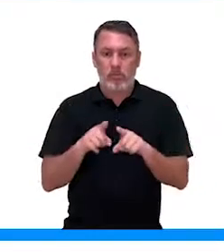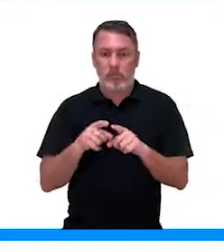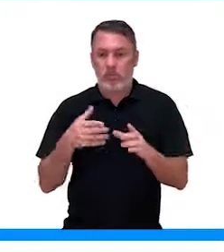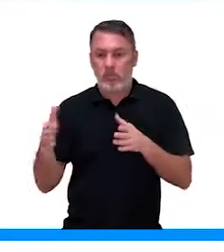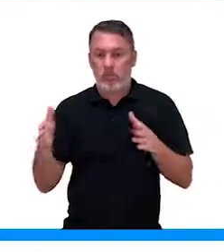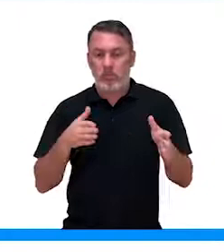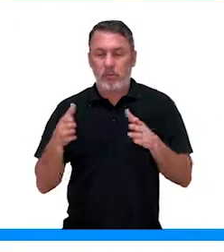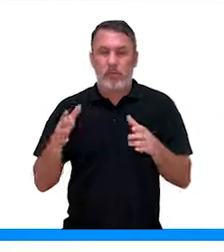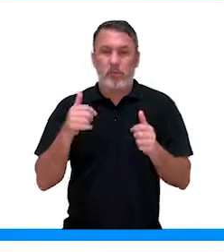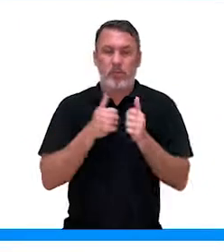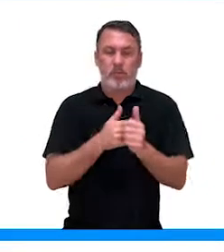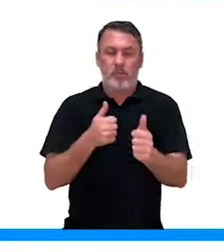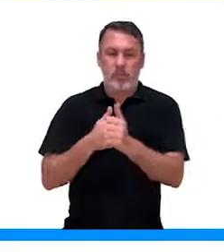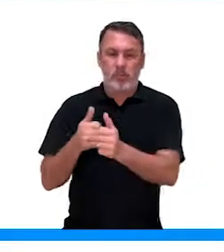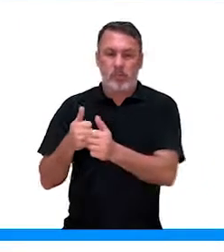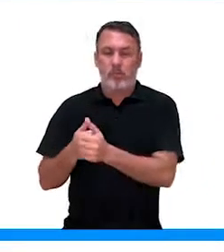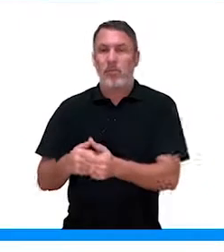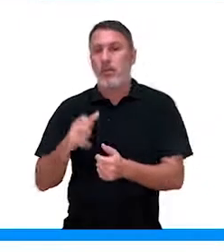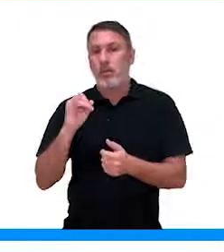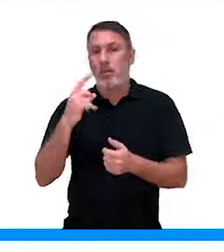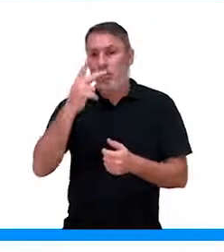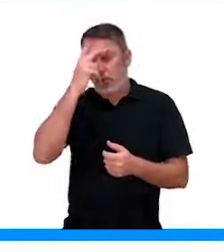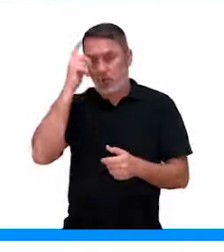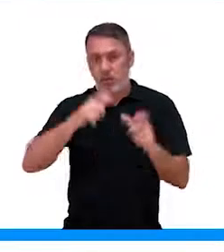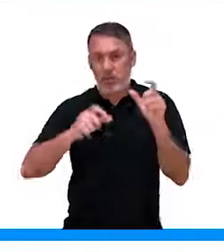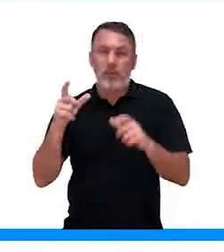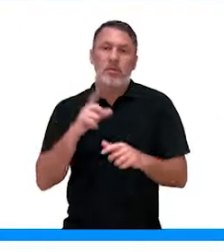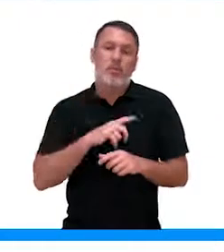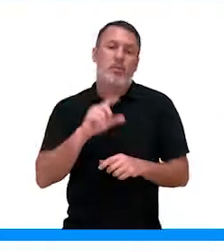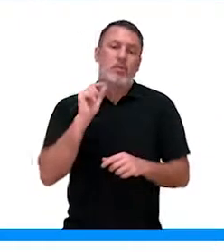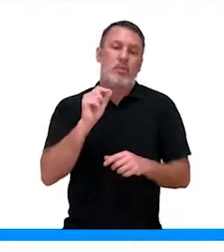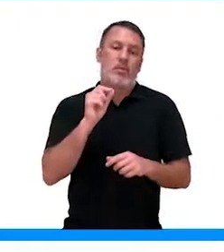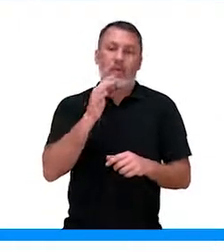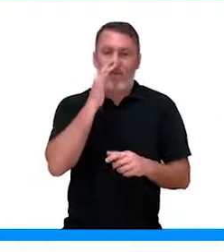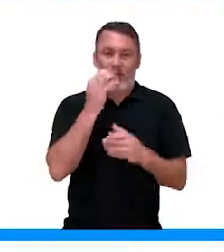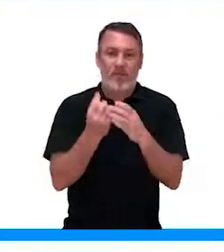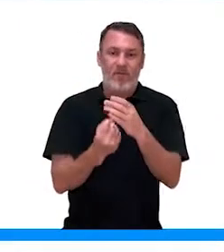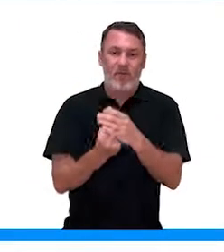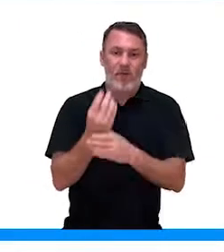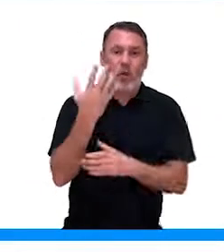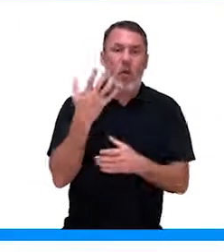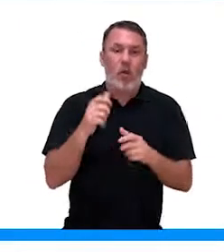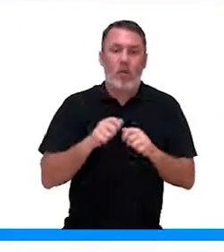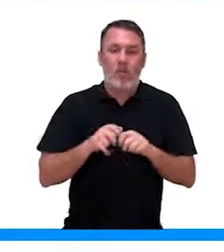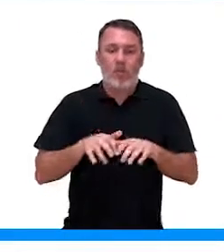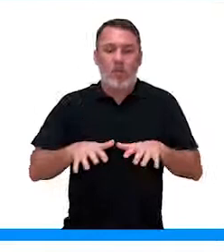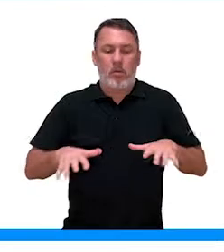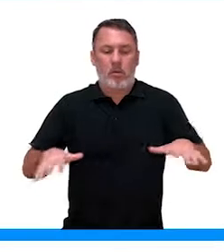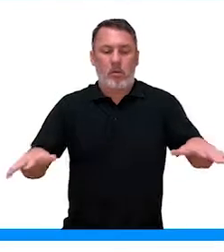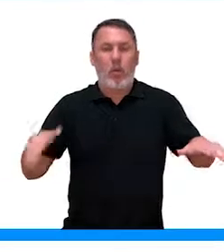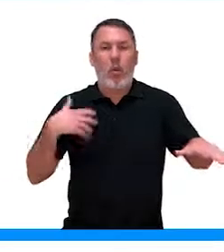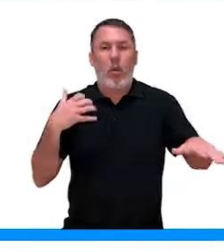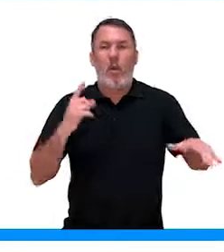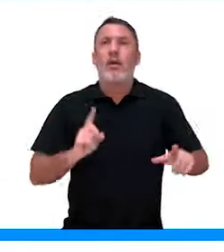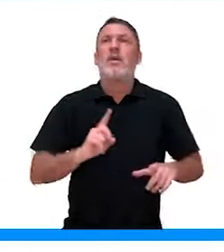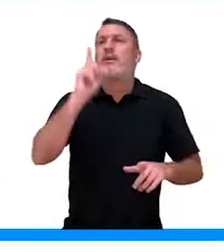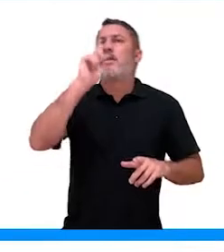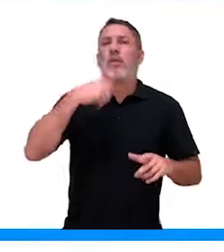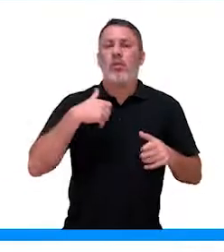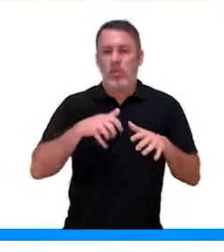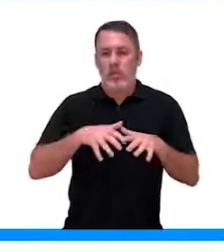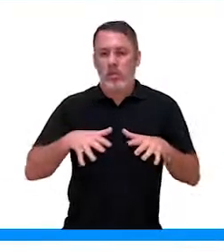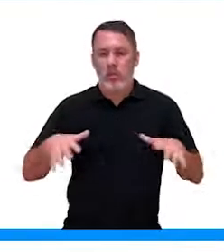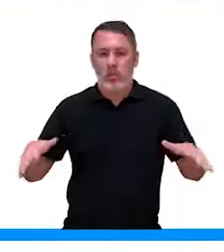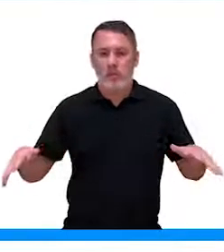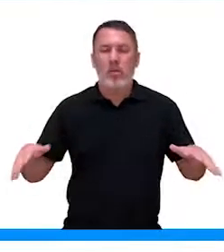que as gemas laterais sejam impedidas. Quando uma pessoa quer fazer o que? Quer que a planta se desenvolva na lateral, o que ela precisa